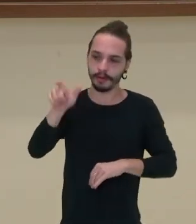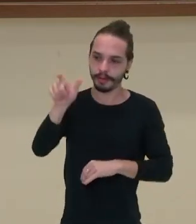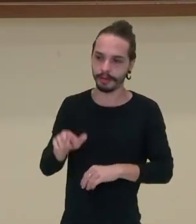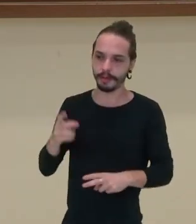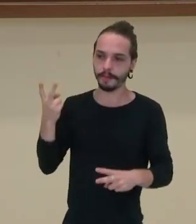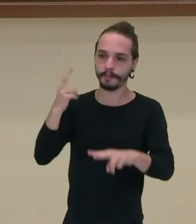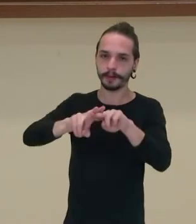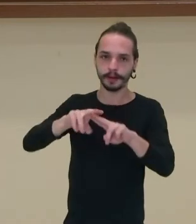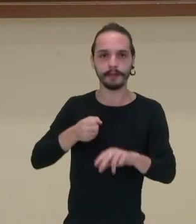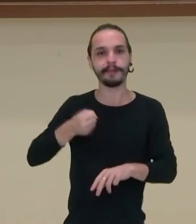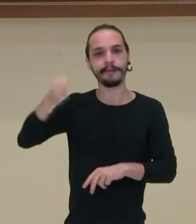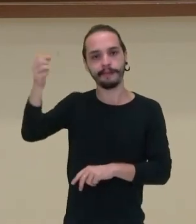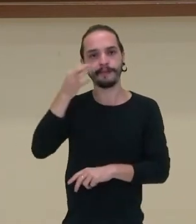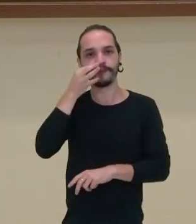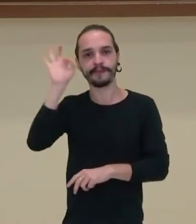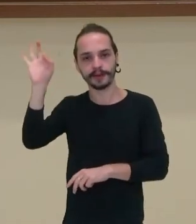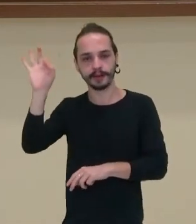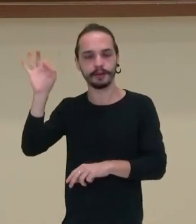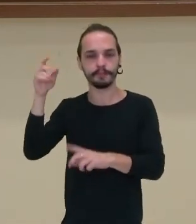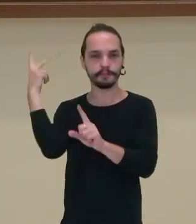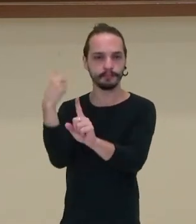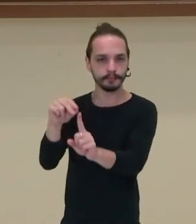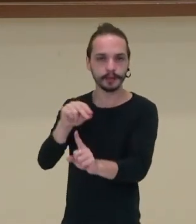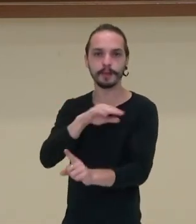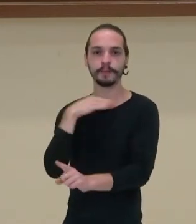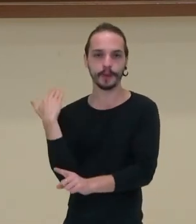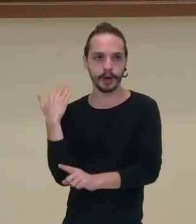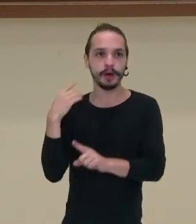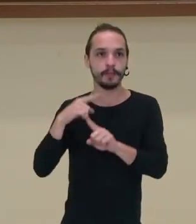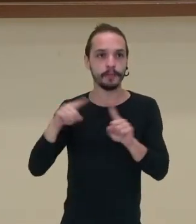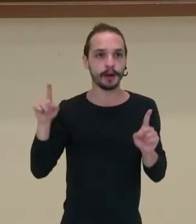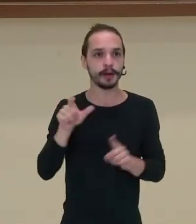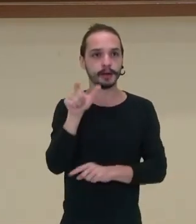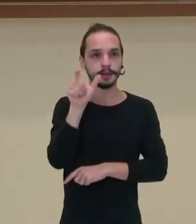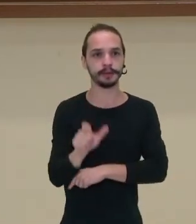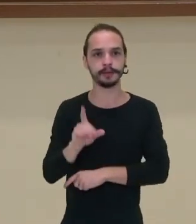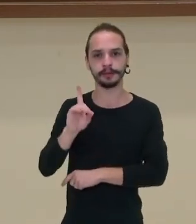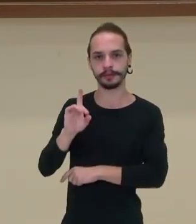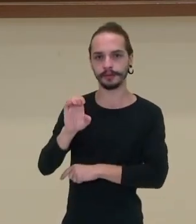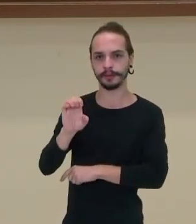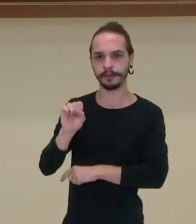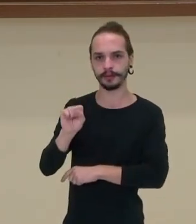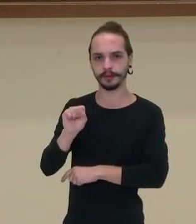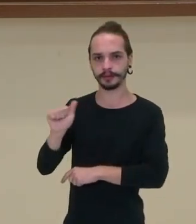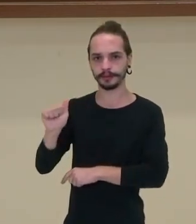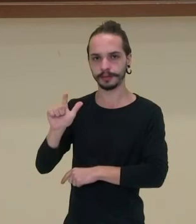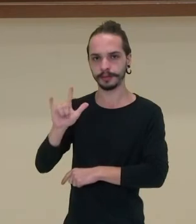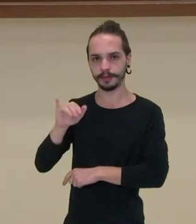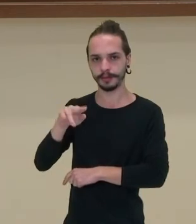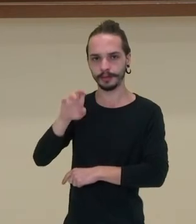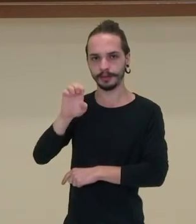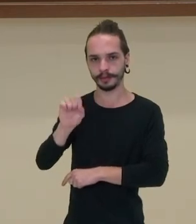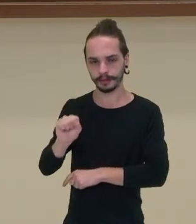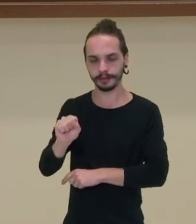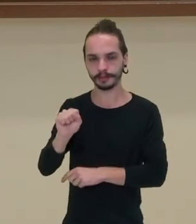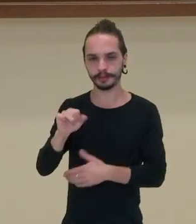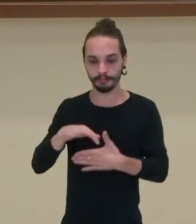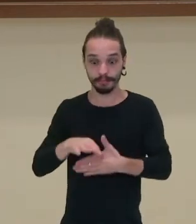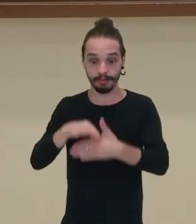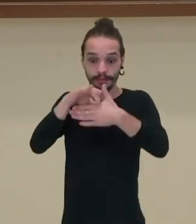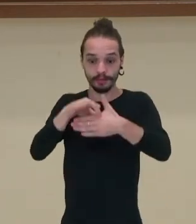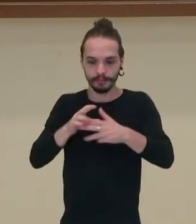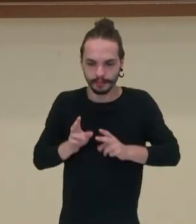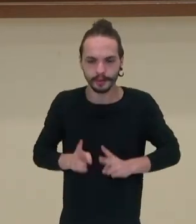para a França, é torturado e morto, mas o de Salines assume, então, a Revolução, continua com essa Revolução,